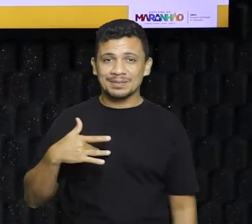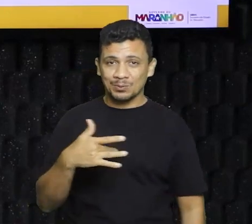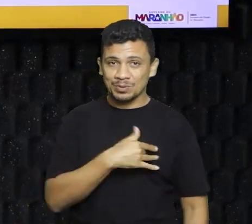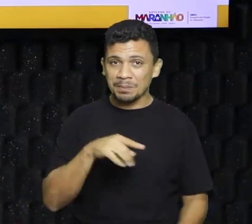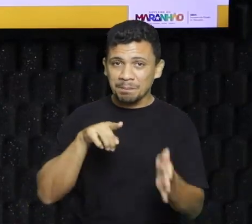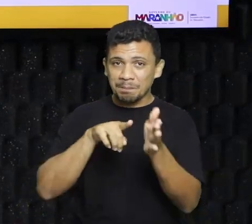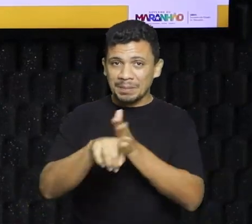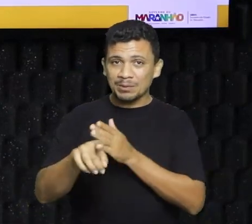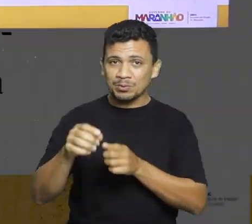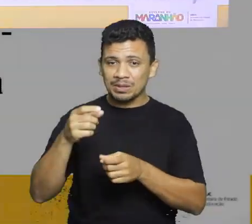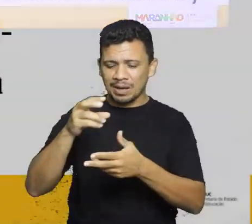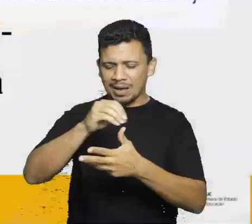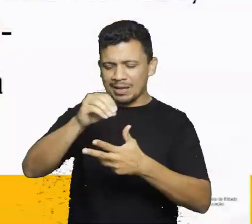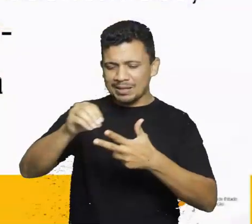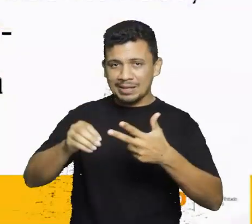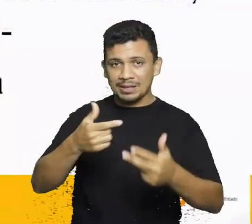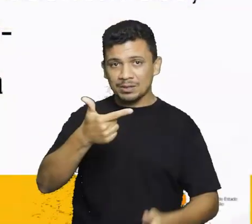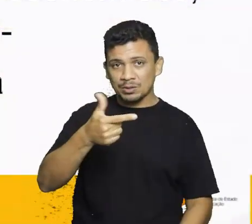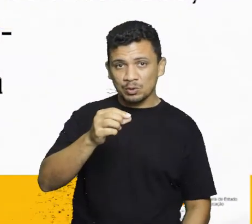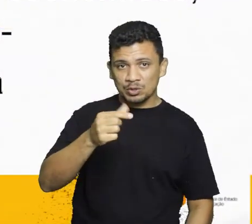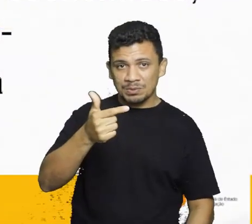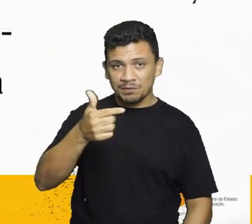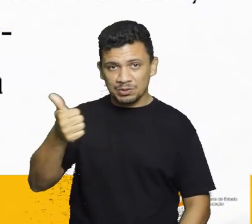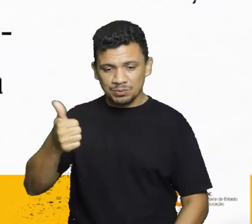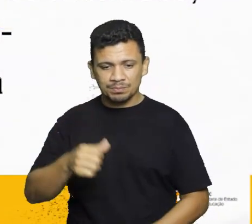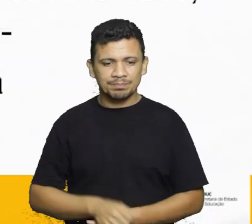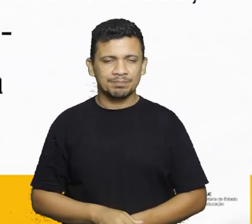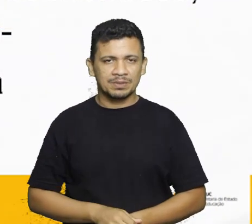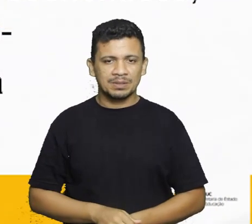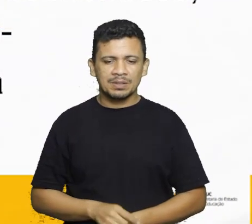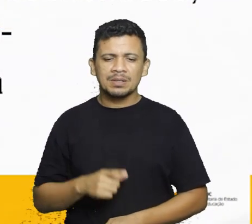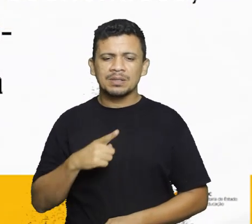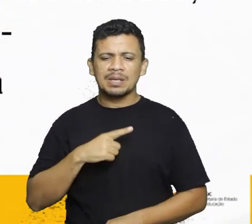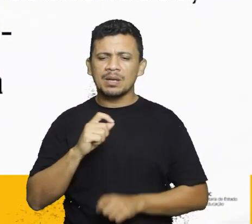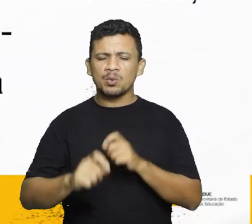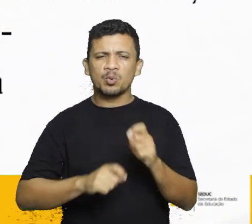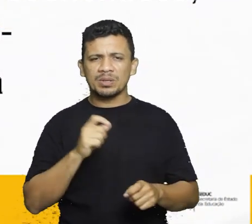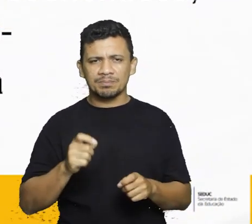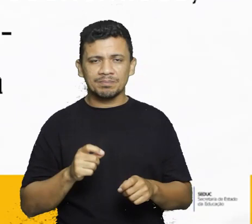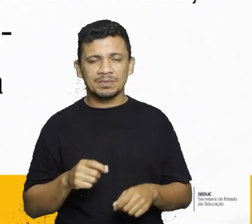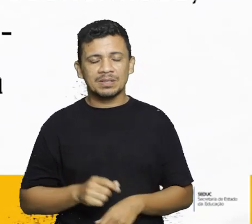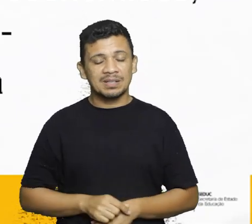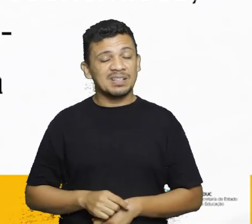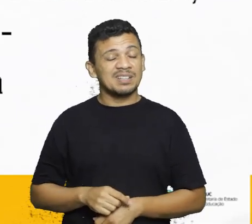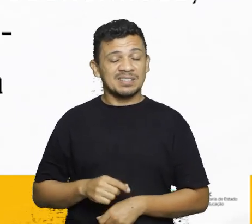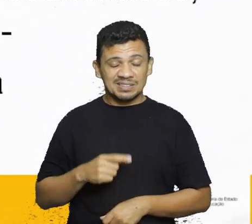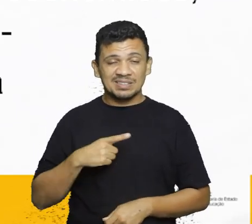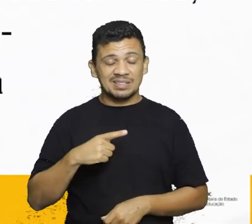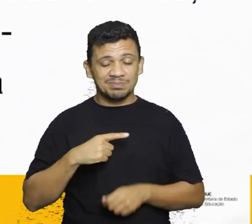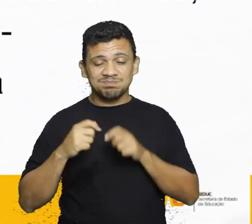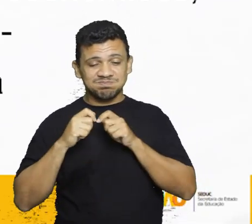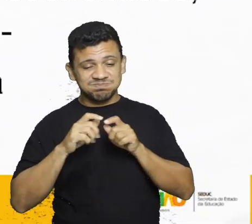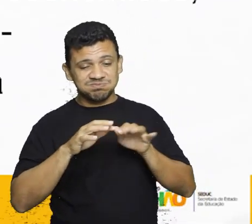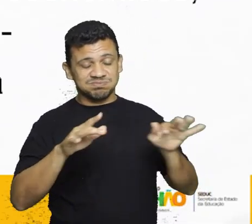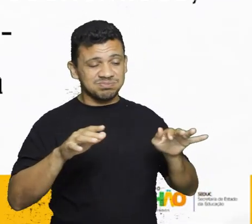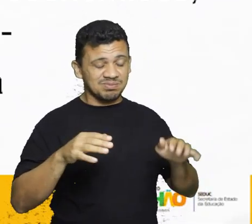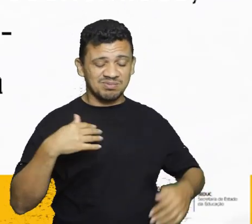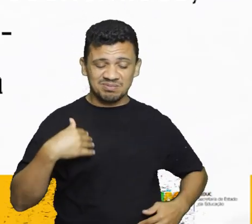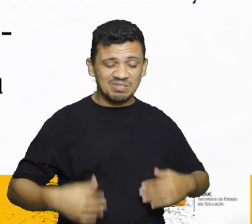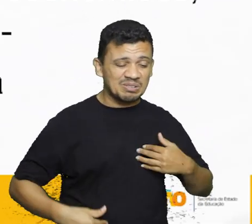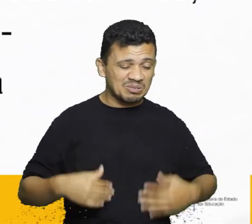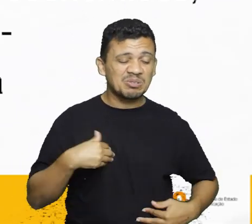2021, ela diz o seguinte, devido a sua ampla incidência e aos seus efeitos debilitantes,